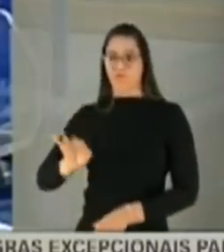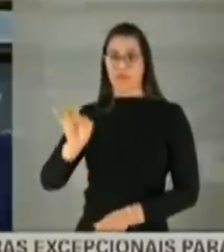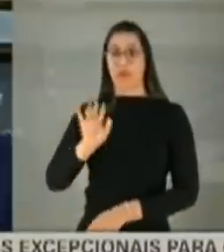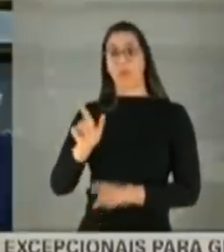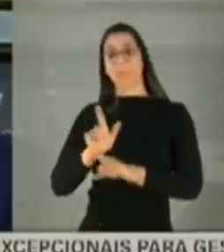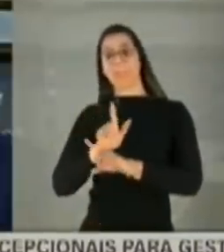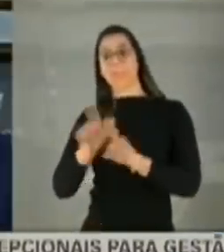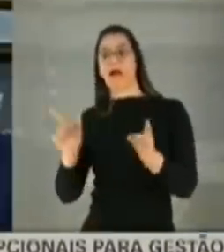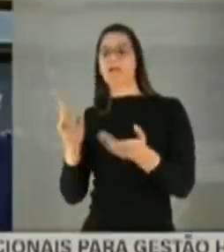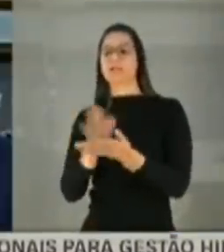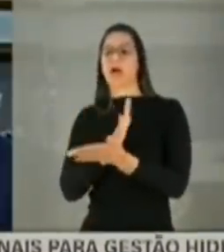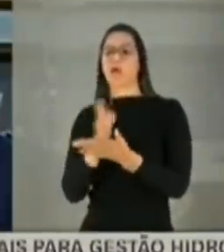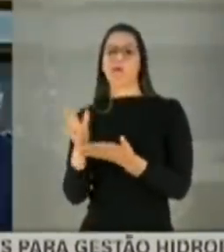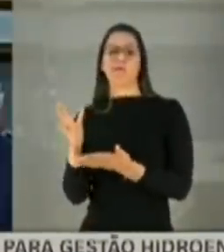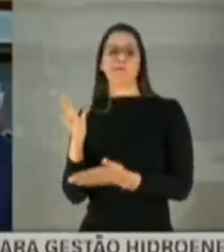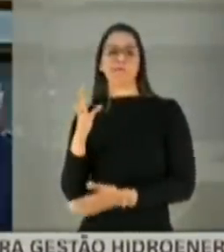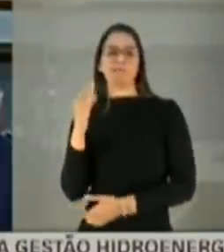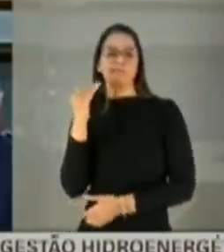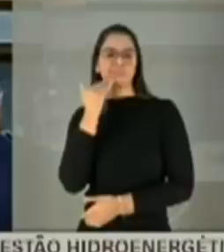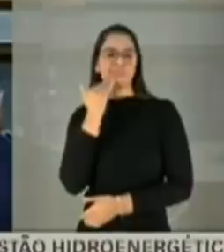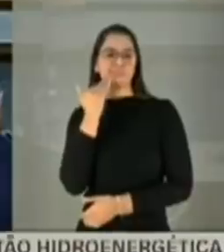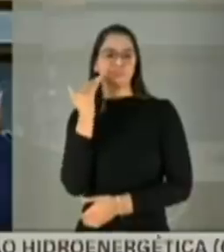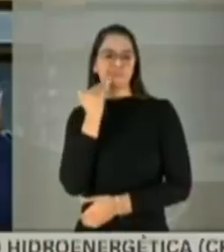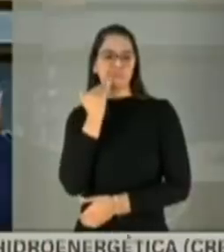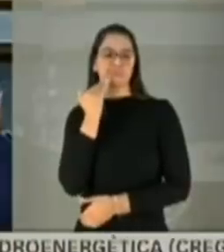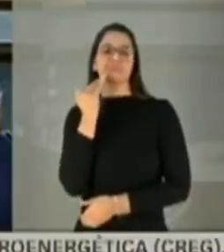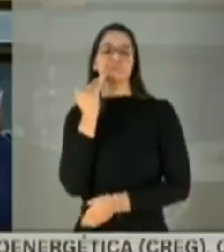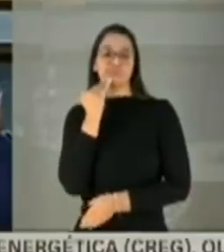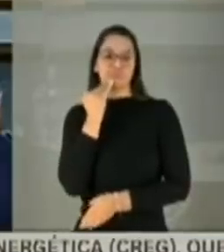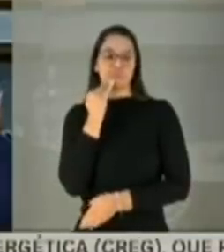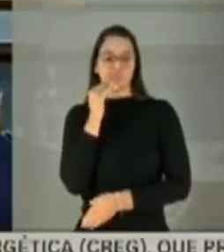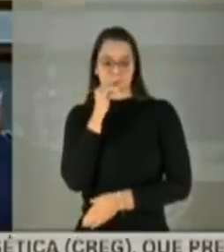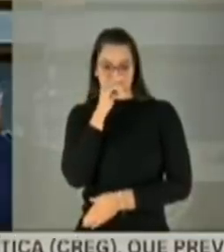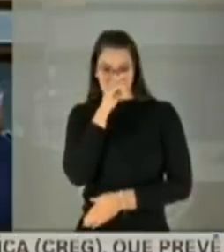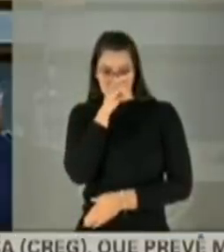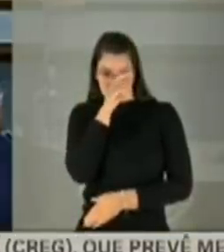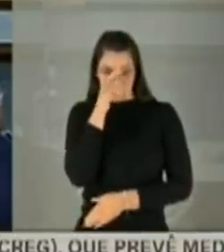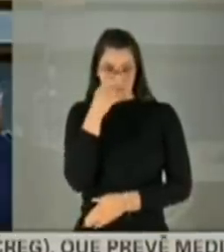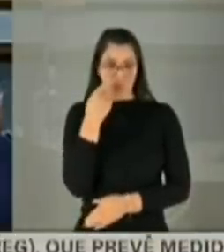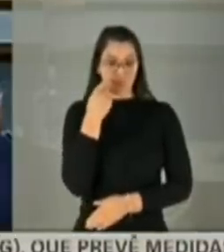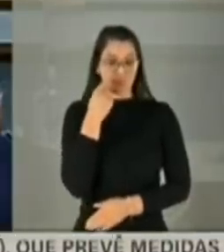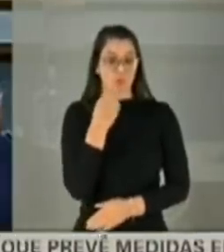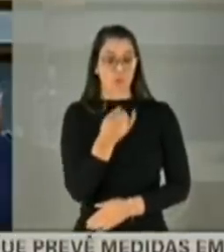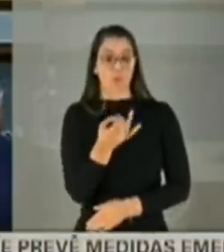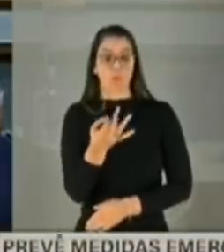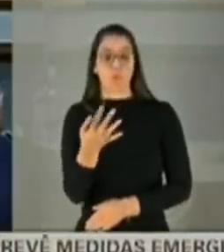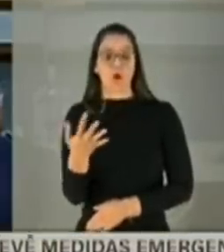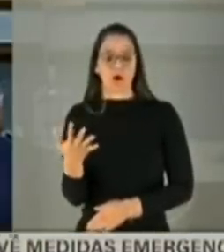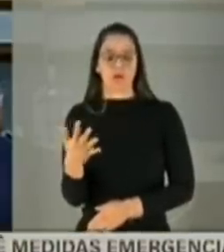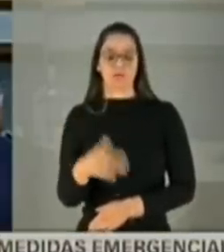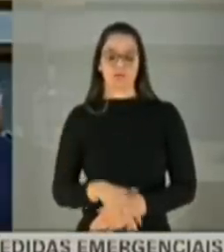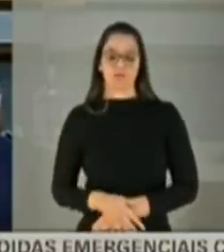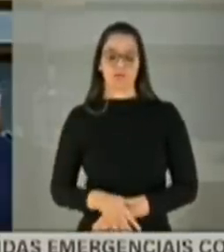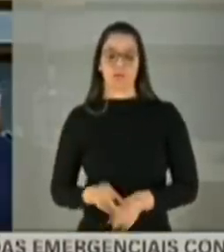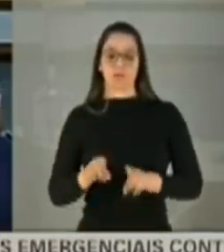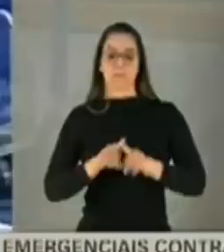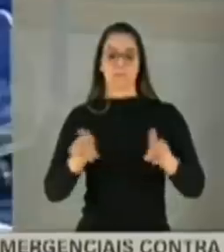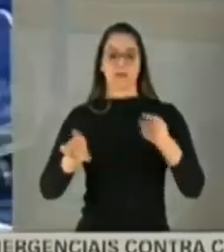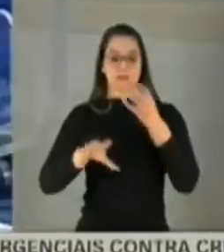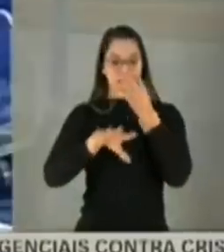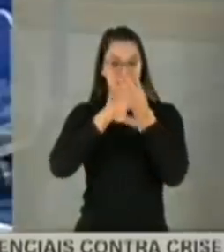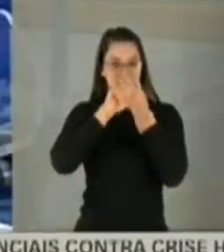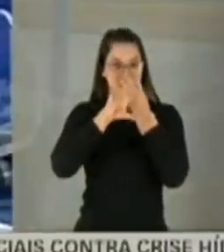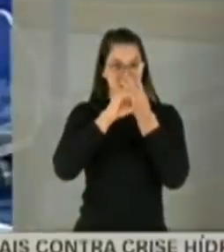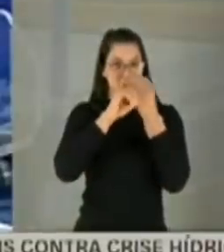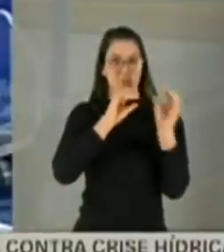que nós tínhamos. Nós sabemos dessa informação porque nós averiguamos quantos respiradores o estado havia comprado. Mas os respiradores enviados pelo